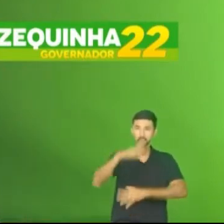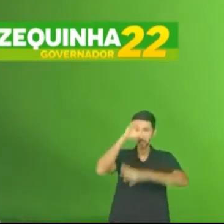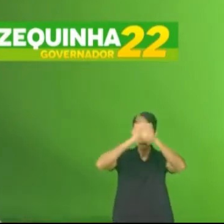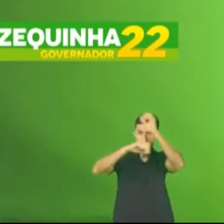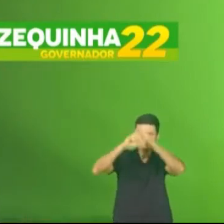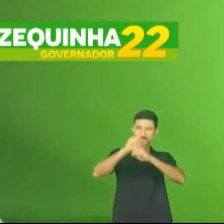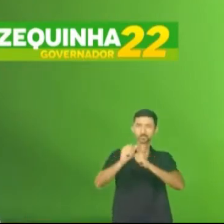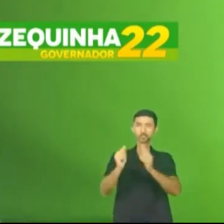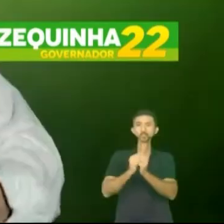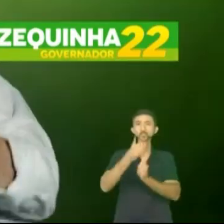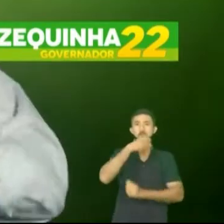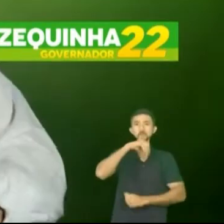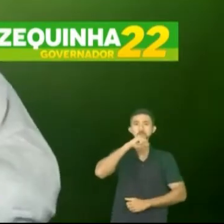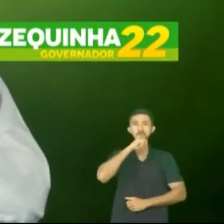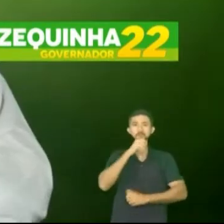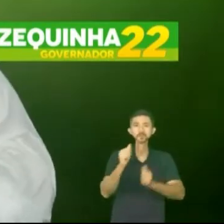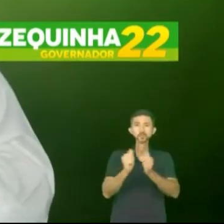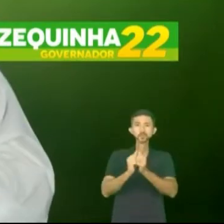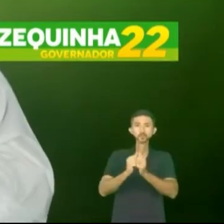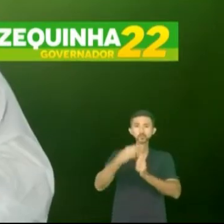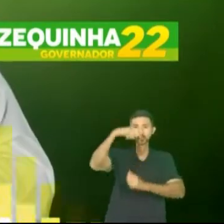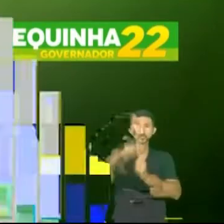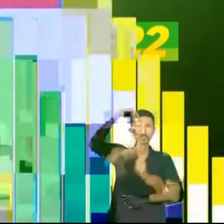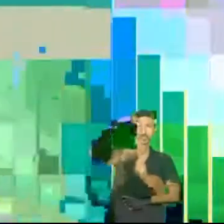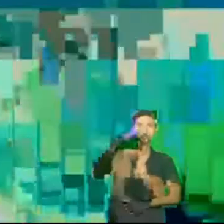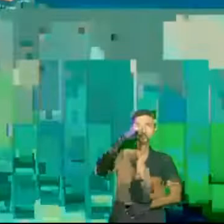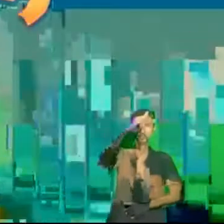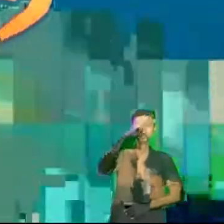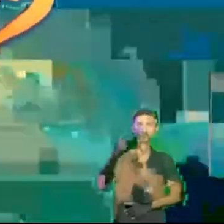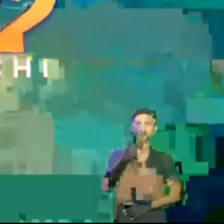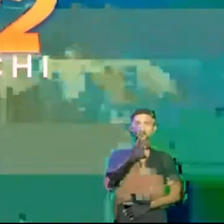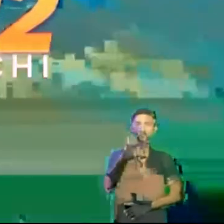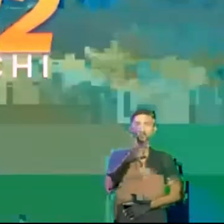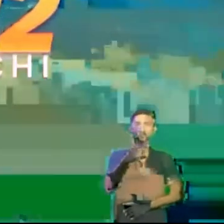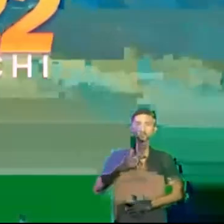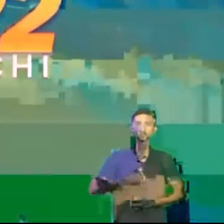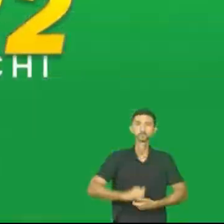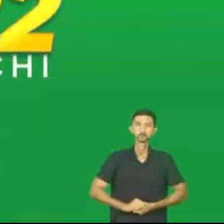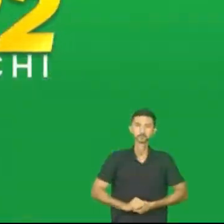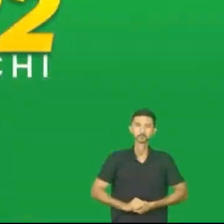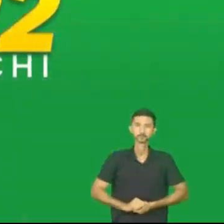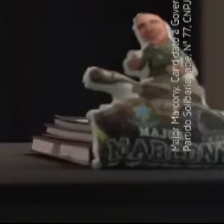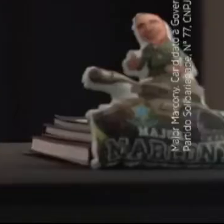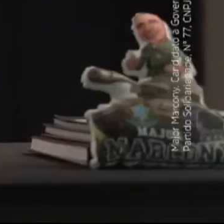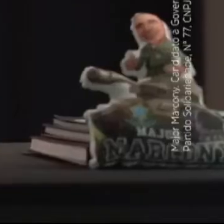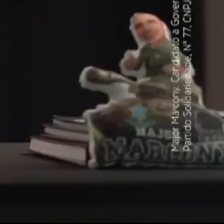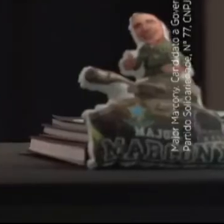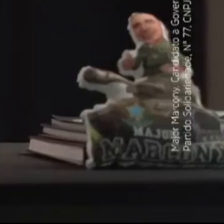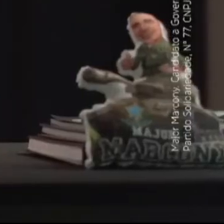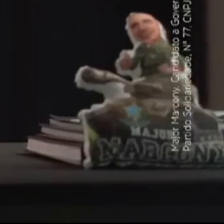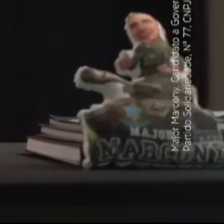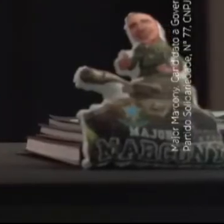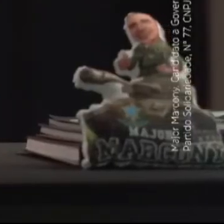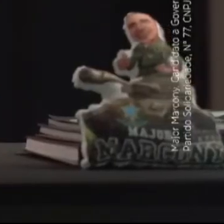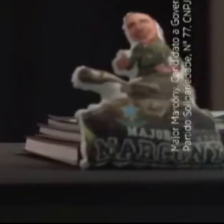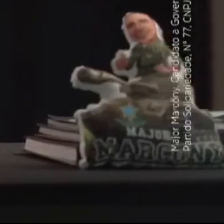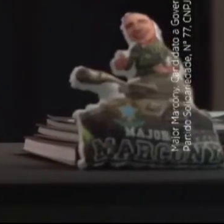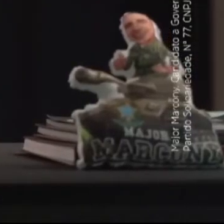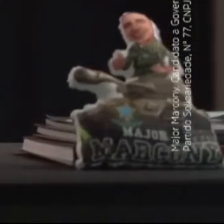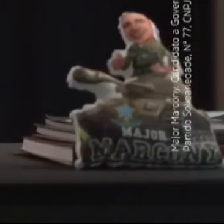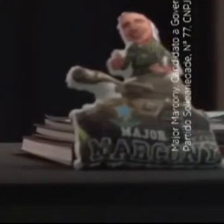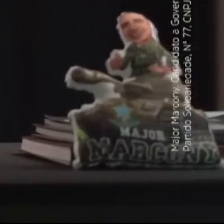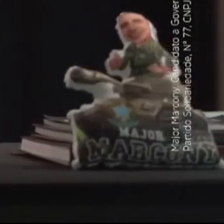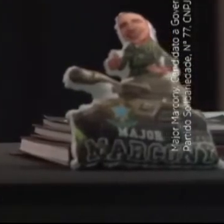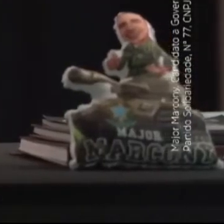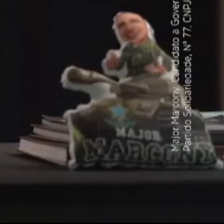dos filhos, como ninguém. E isso eu aprendi com o meu pai. Tô com o Zequinha e Bolsonaro 22. Eu sei que você está triste,